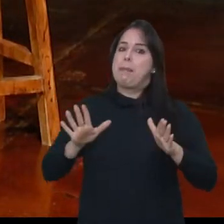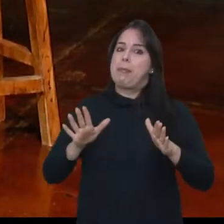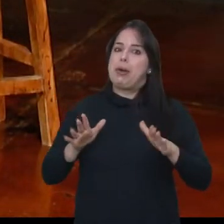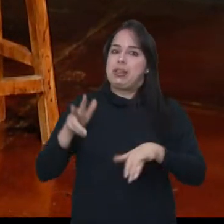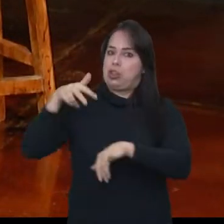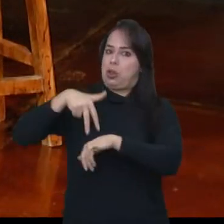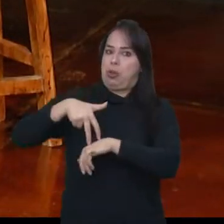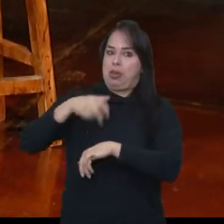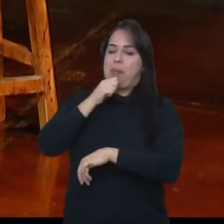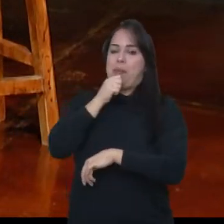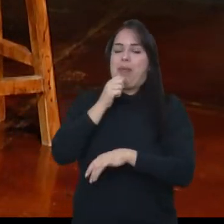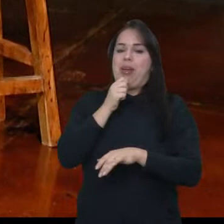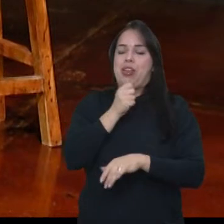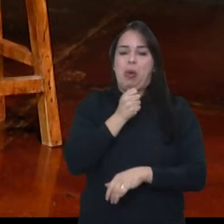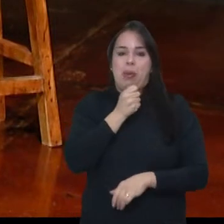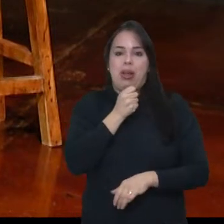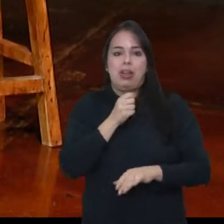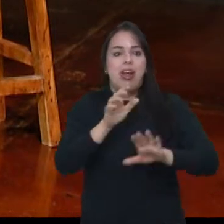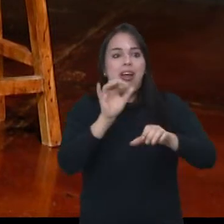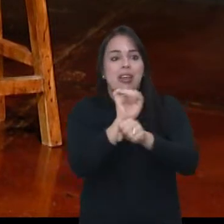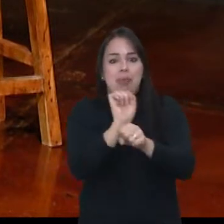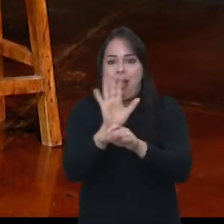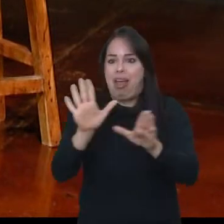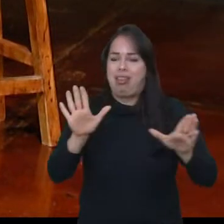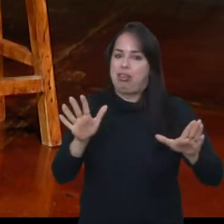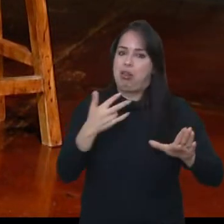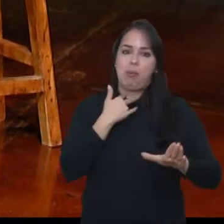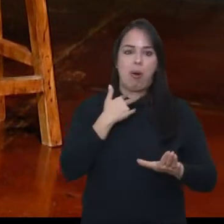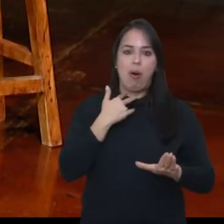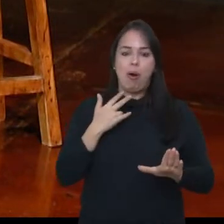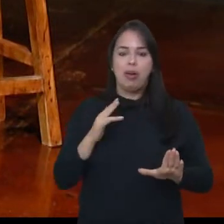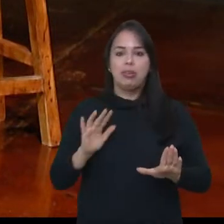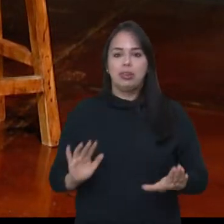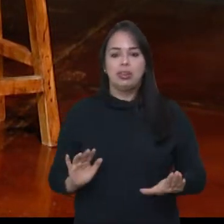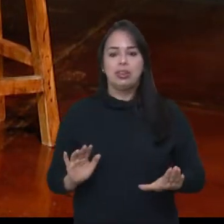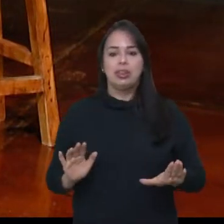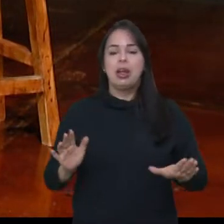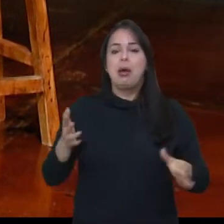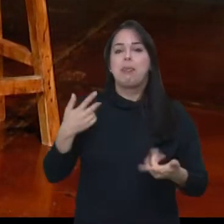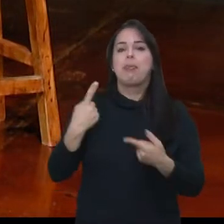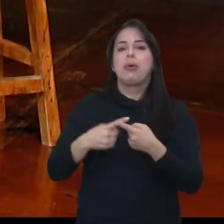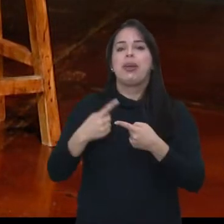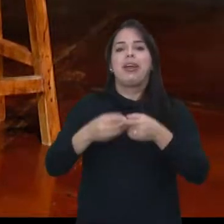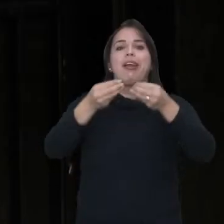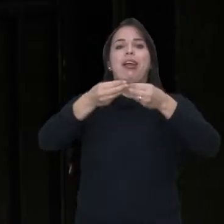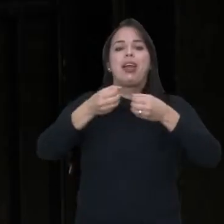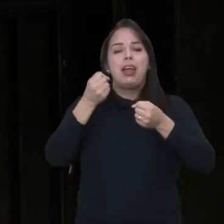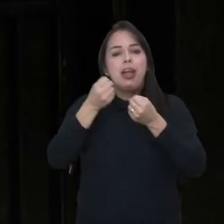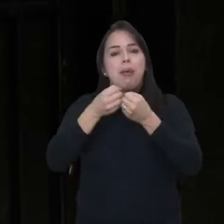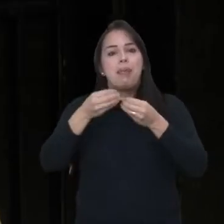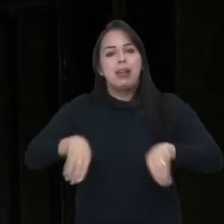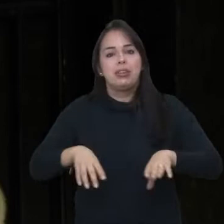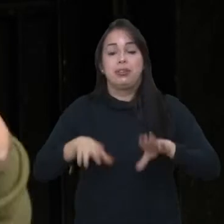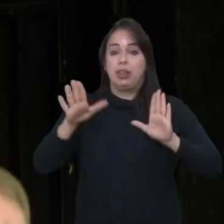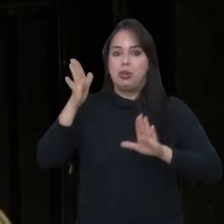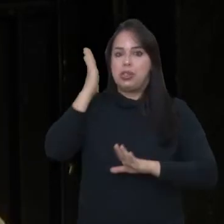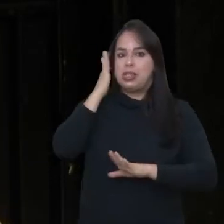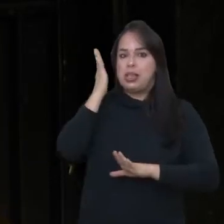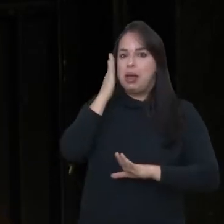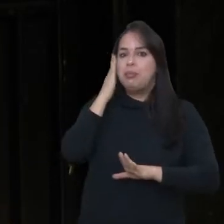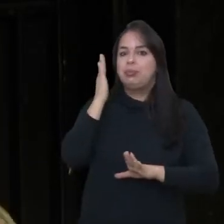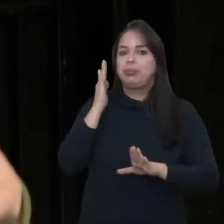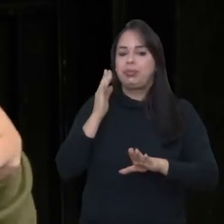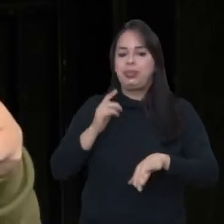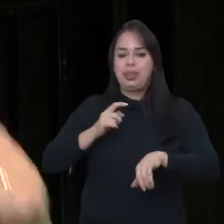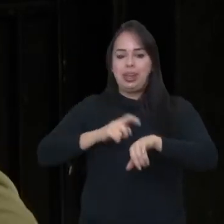balco com o microfone, eu não posso, gente, eu só vou buscar a foto ali, sabe, porque aí você quebra totalmente. Então, você já sabe, durante o